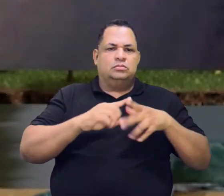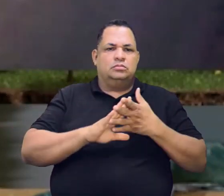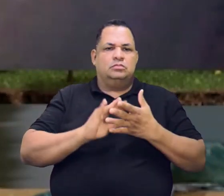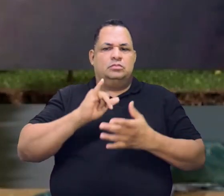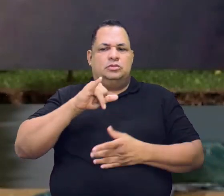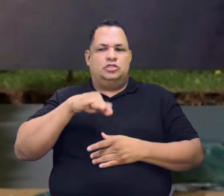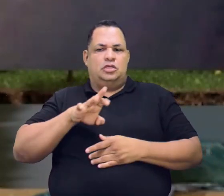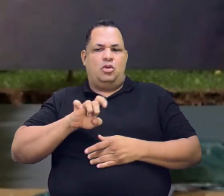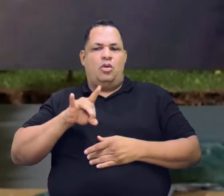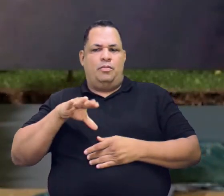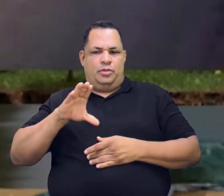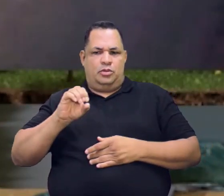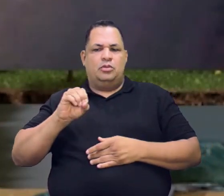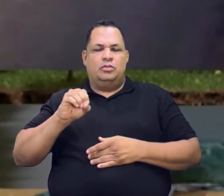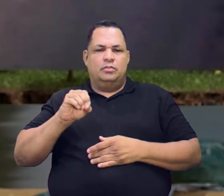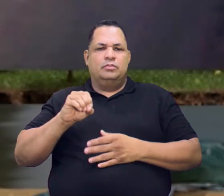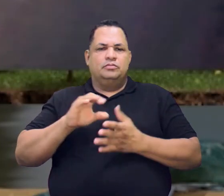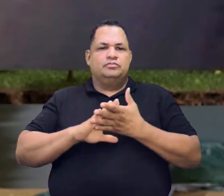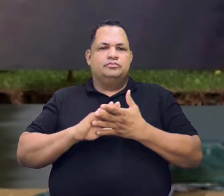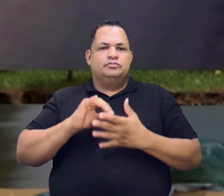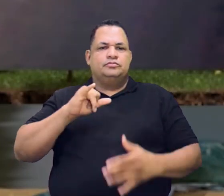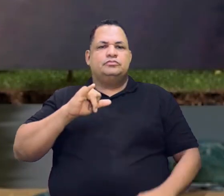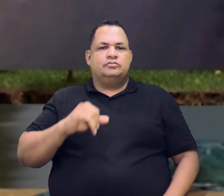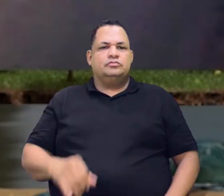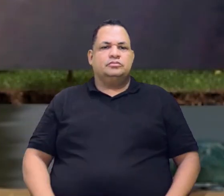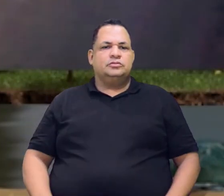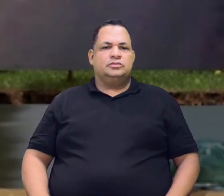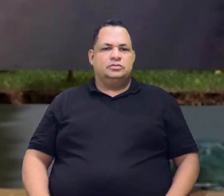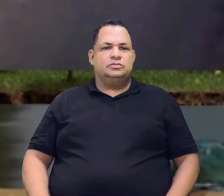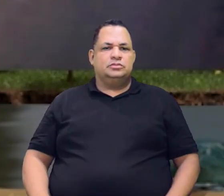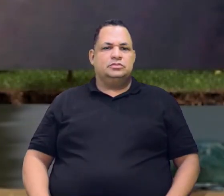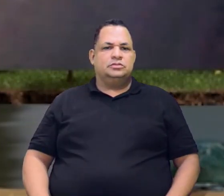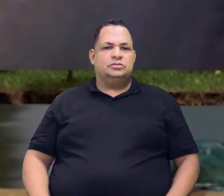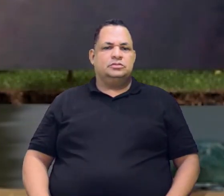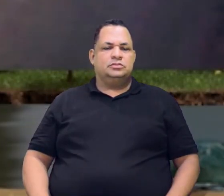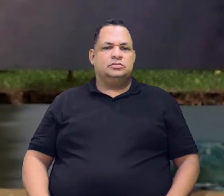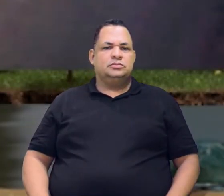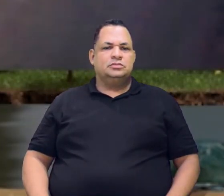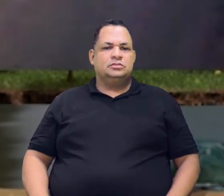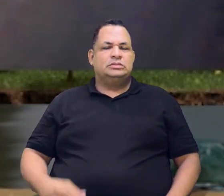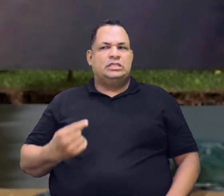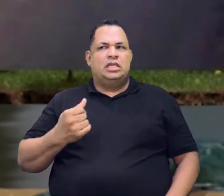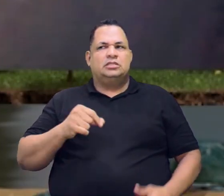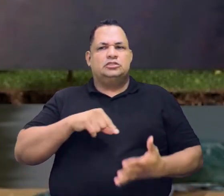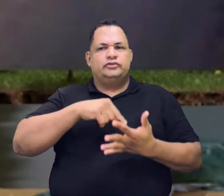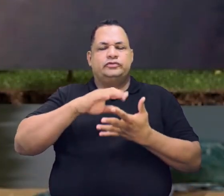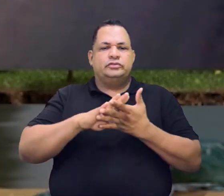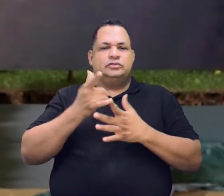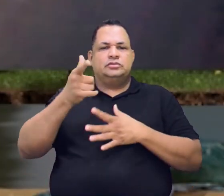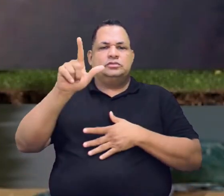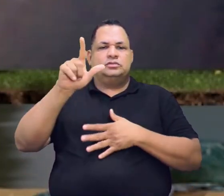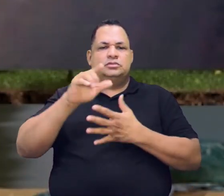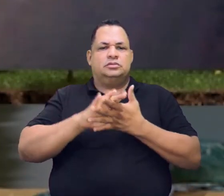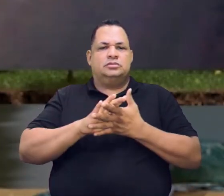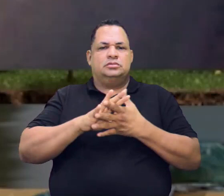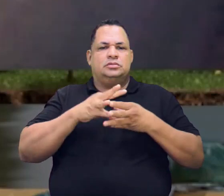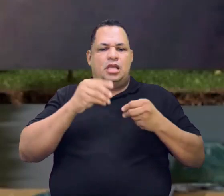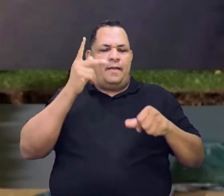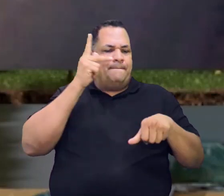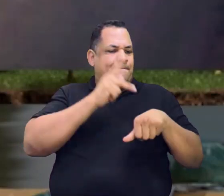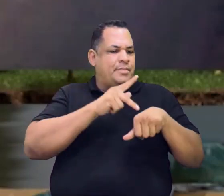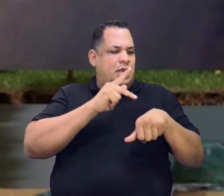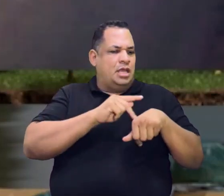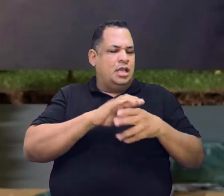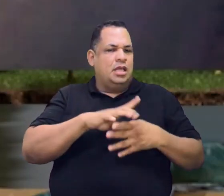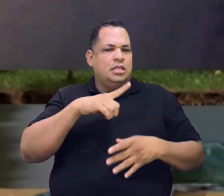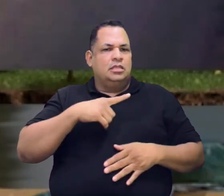mióbio, né, Samio? Tipo o mióbio. Rico pra caramba. Além das pedras